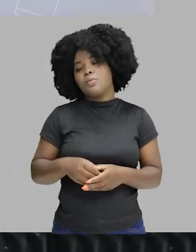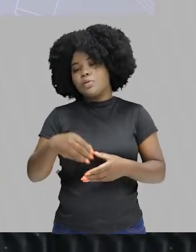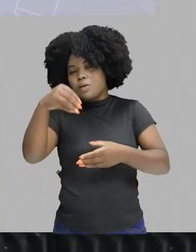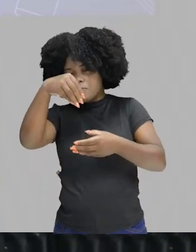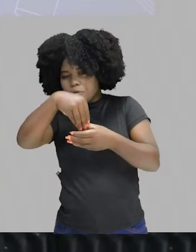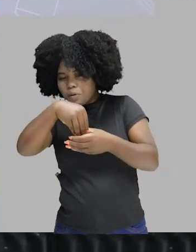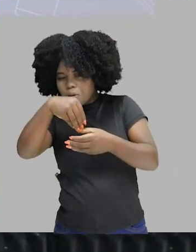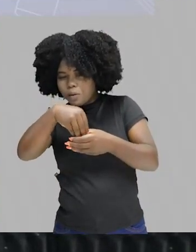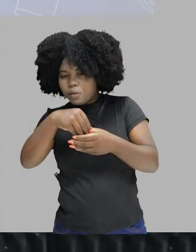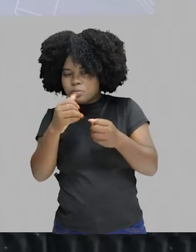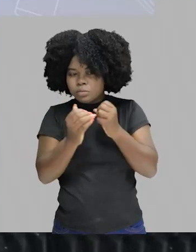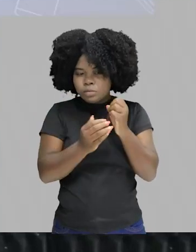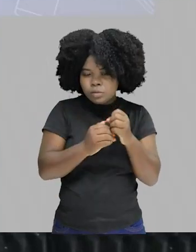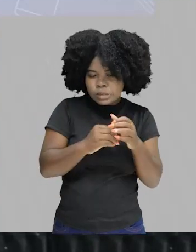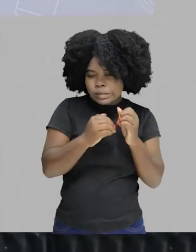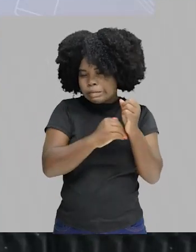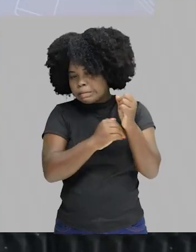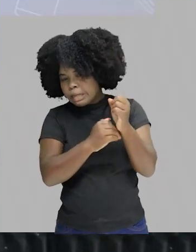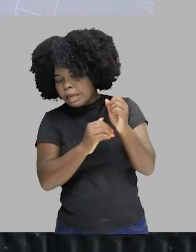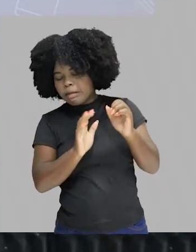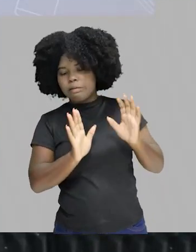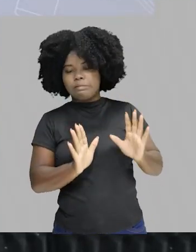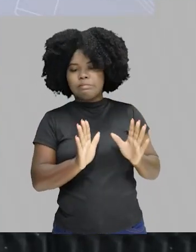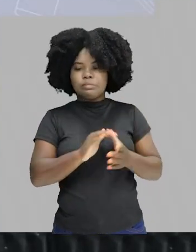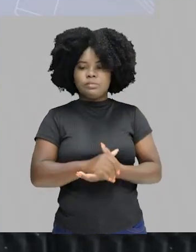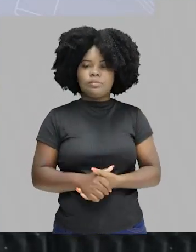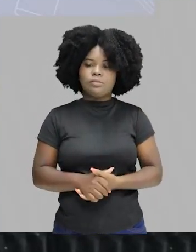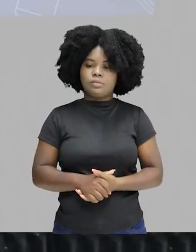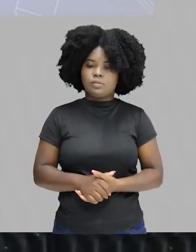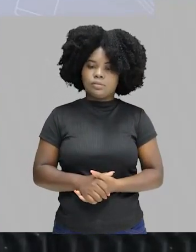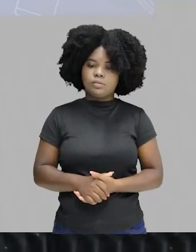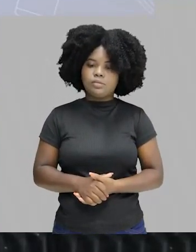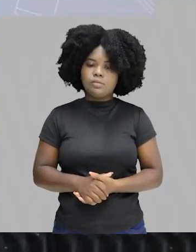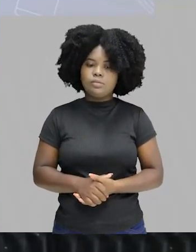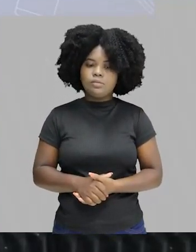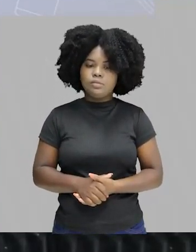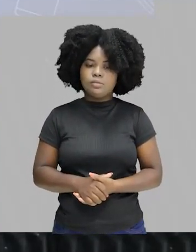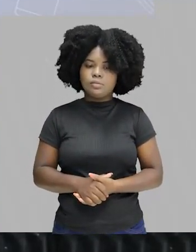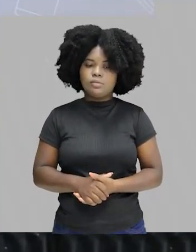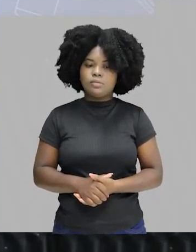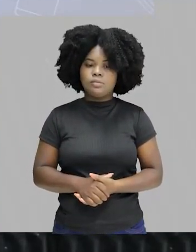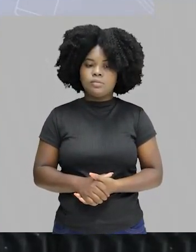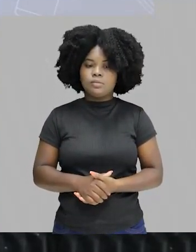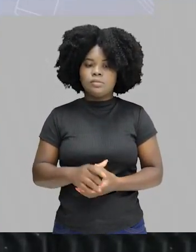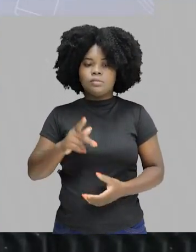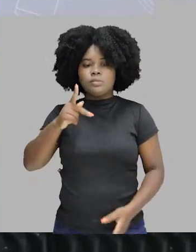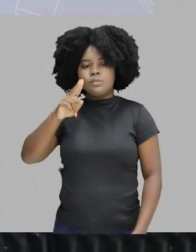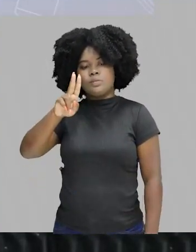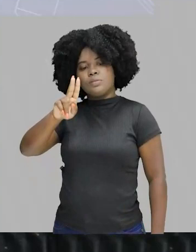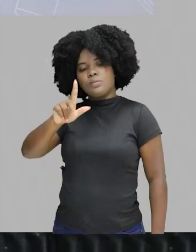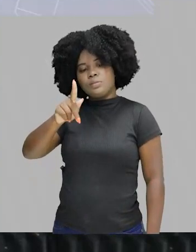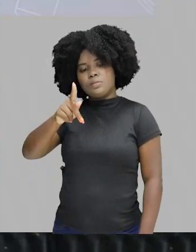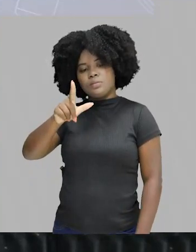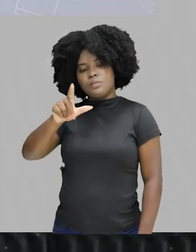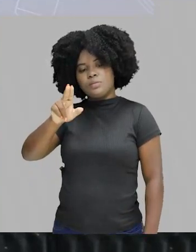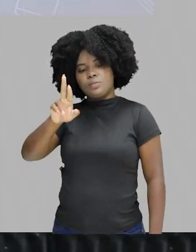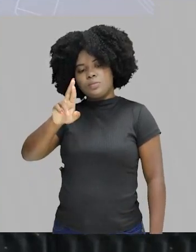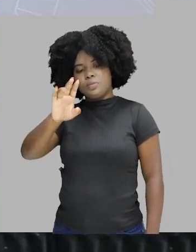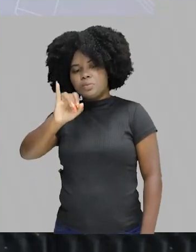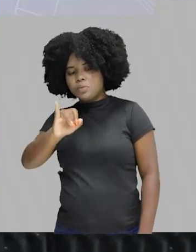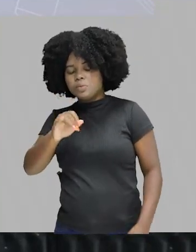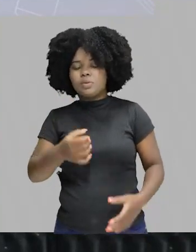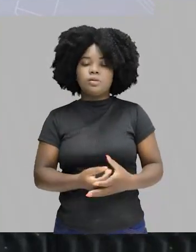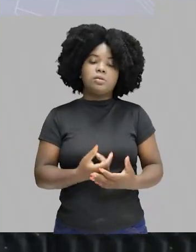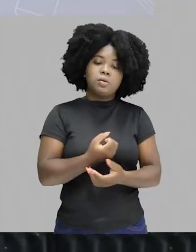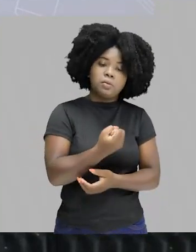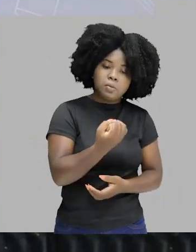participação maior do cidadão. Universal, pluri, ou seja, uma grande quantidade de